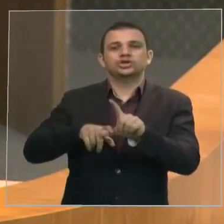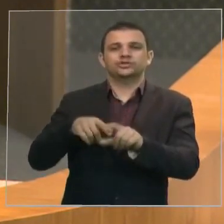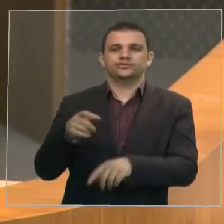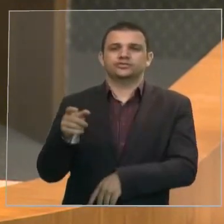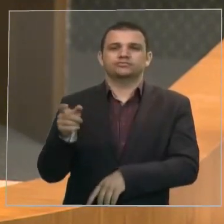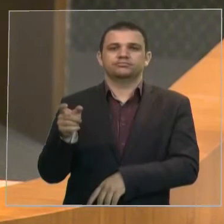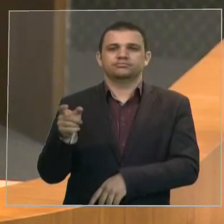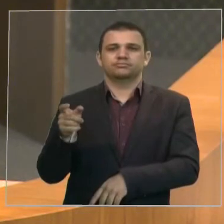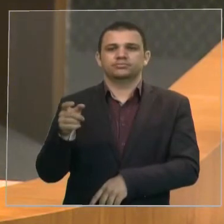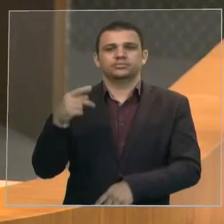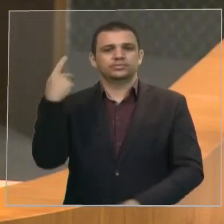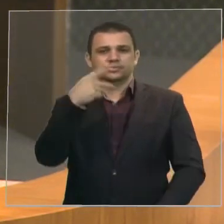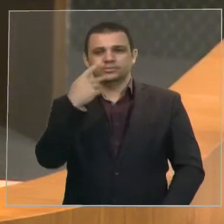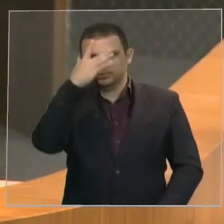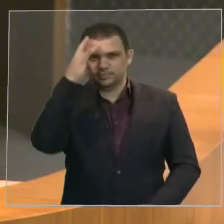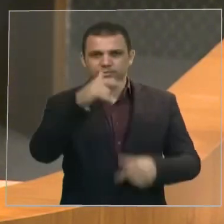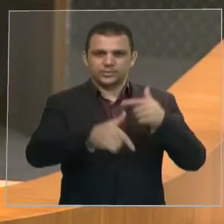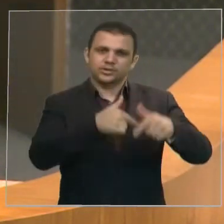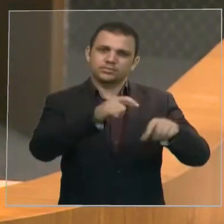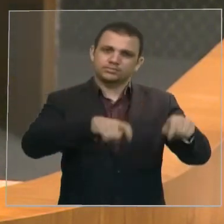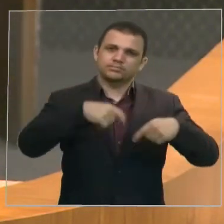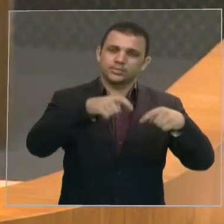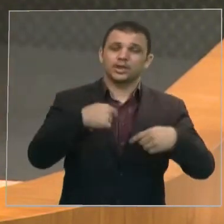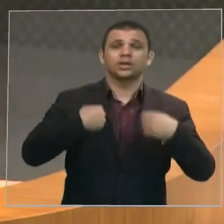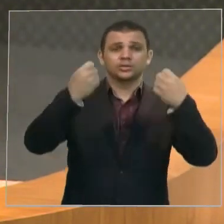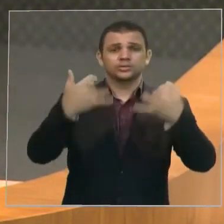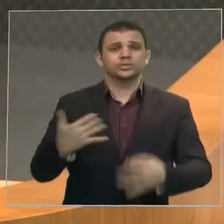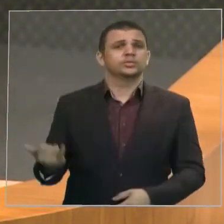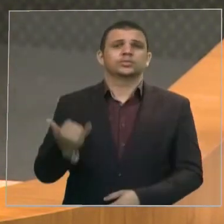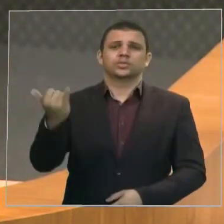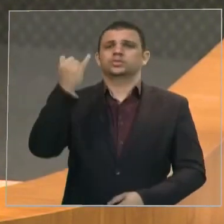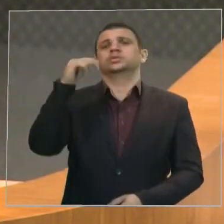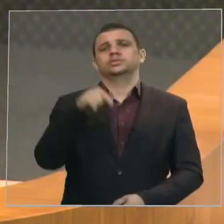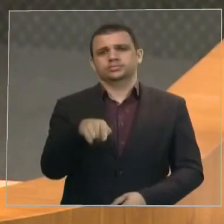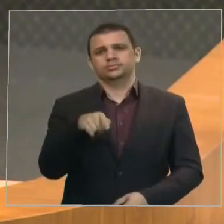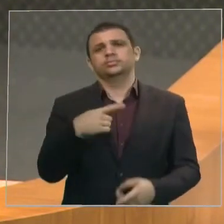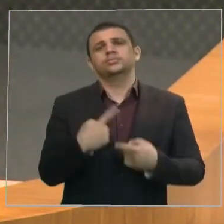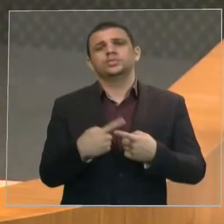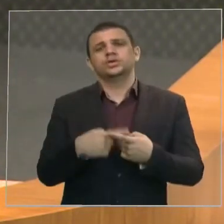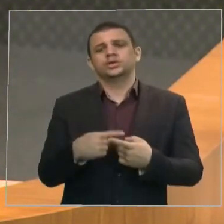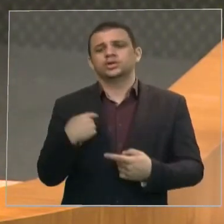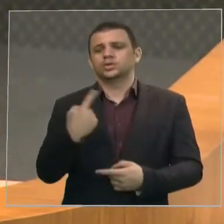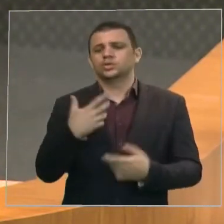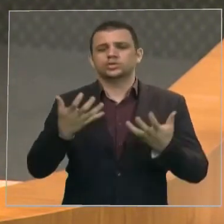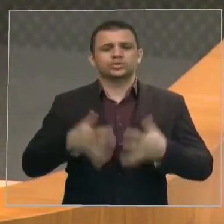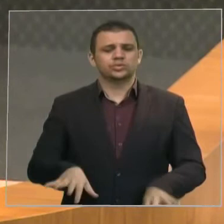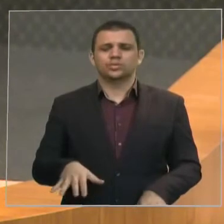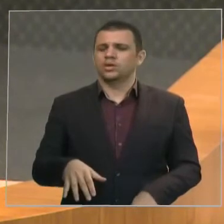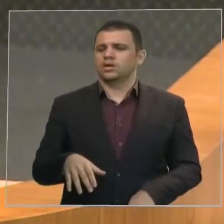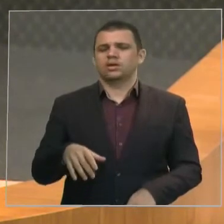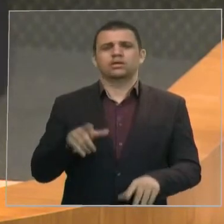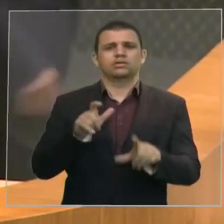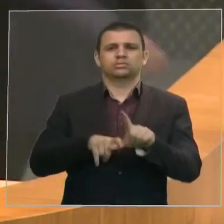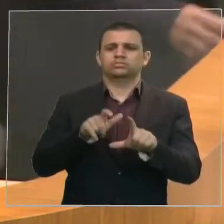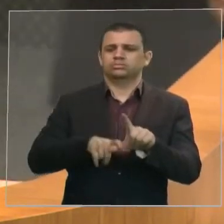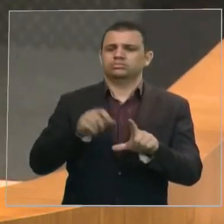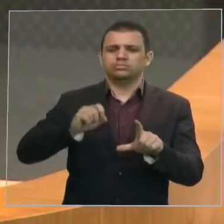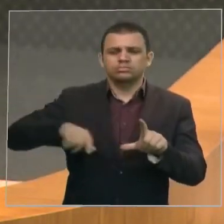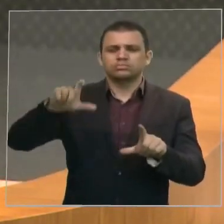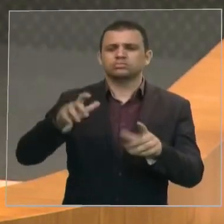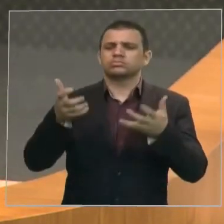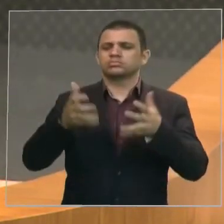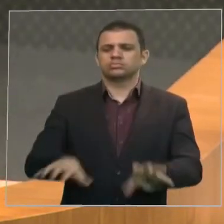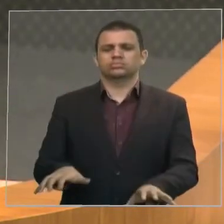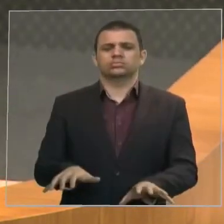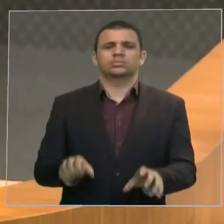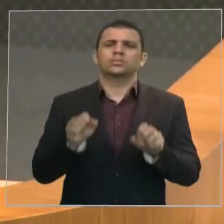iniciativa, porque, pelo contrário, não queremos é que aumente o volume de dívidas, que seja renegociado e